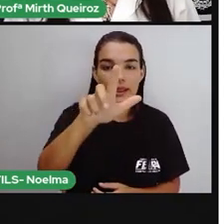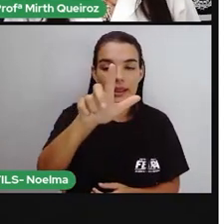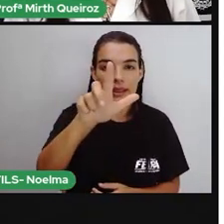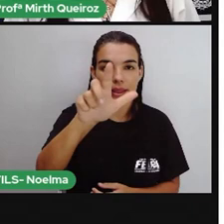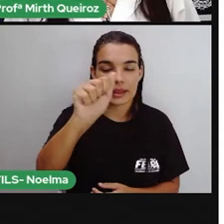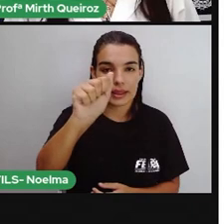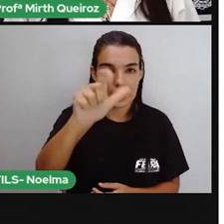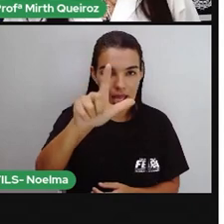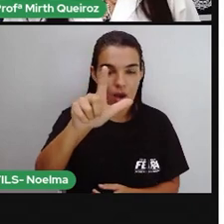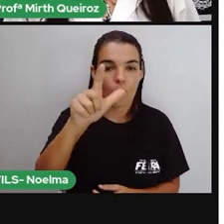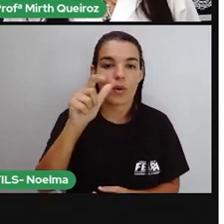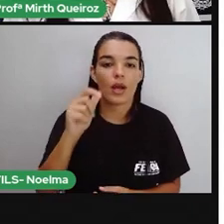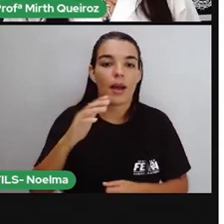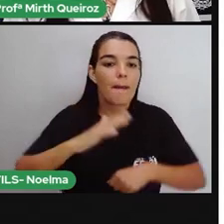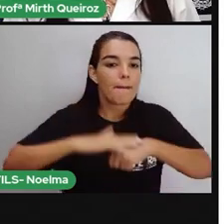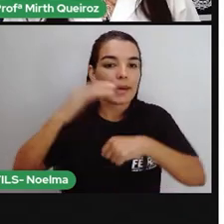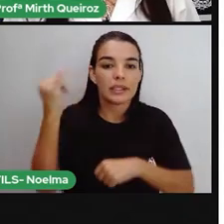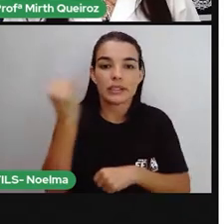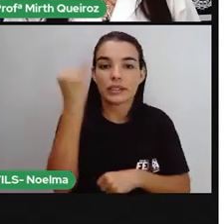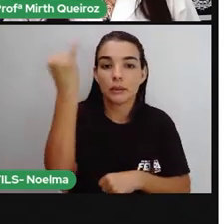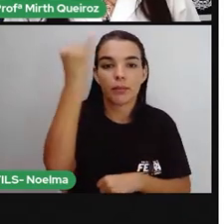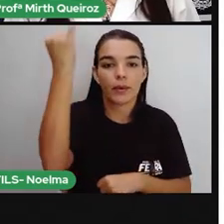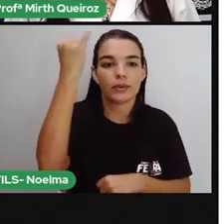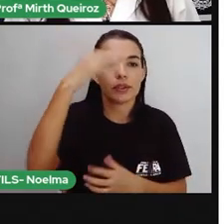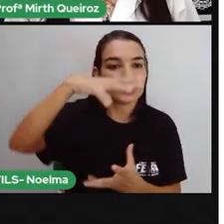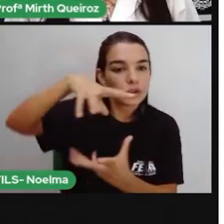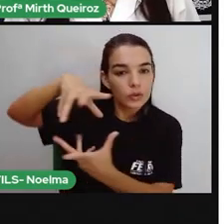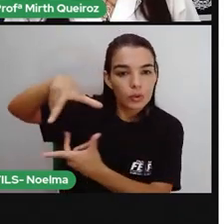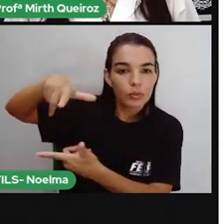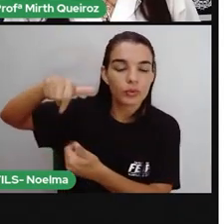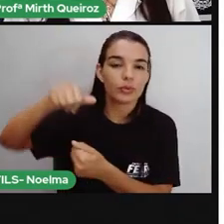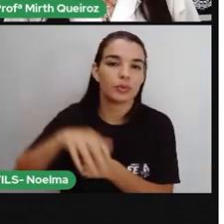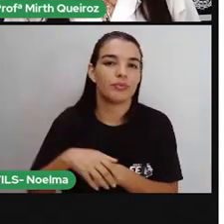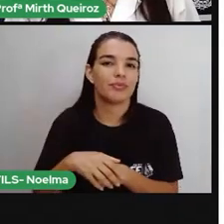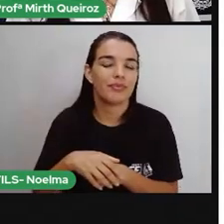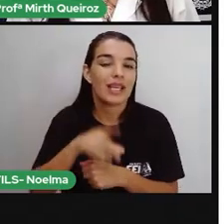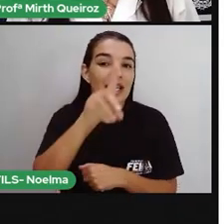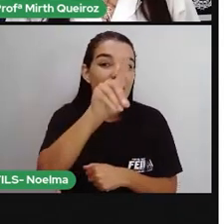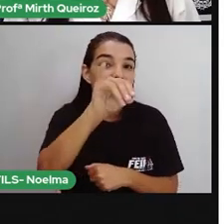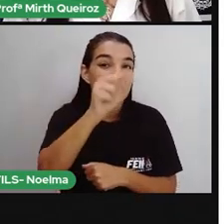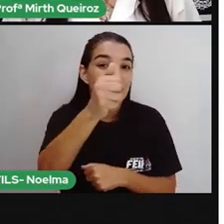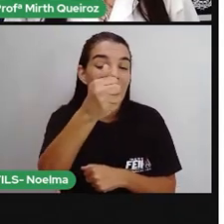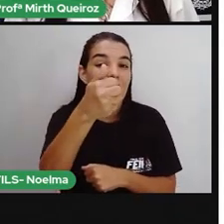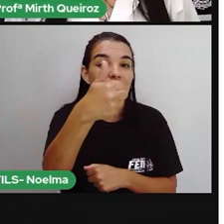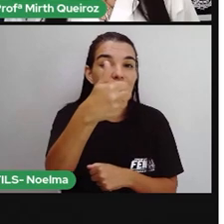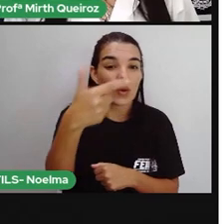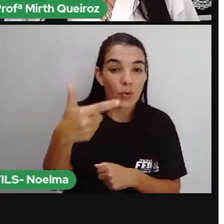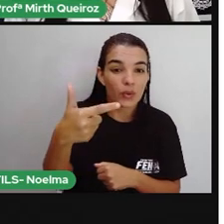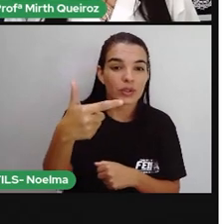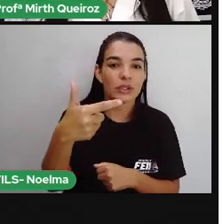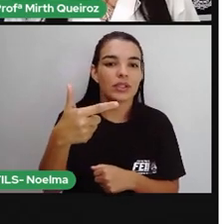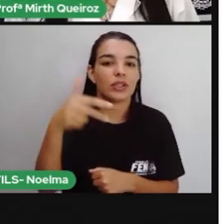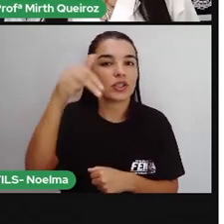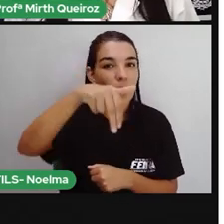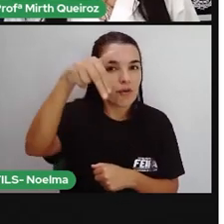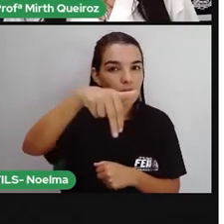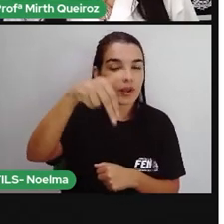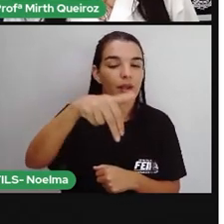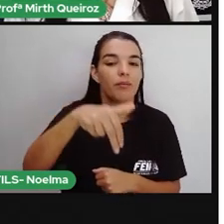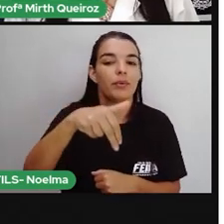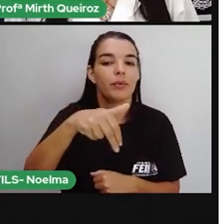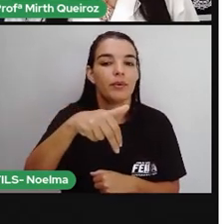Pantanal em memória ao ambientalista Francisco Anselmo de Barros, que é um ícone importante para as questões ambientais